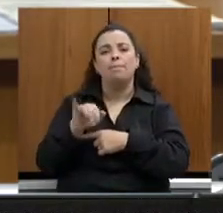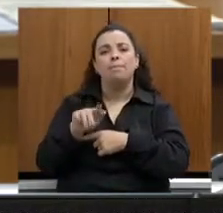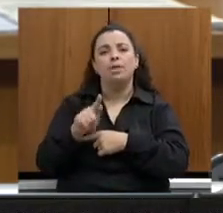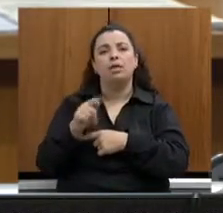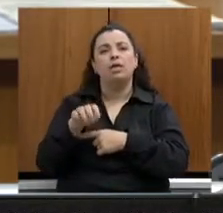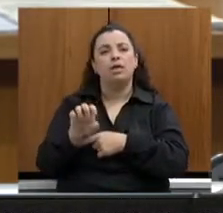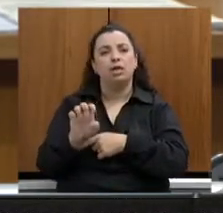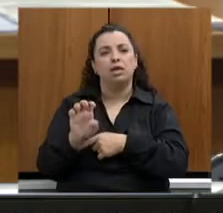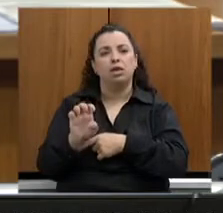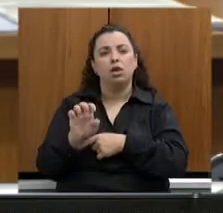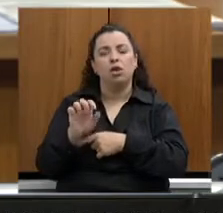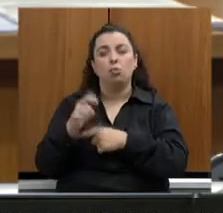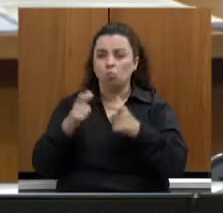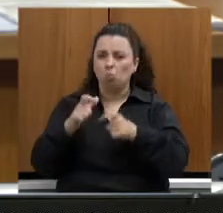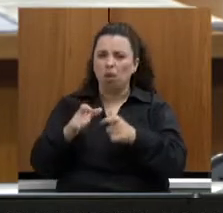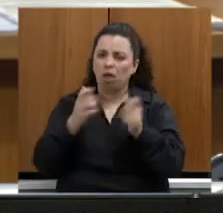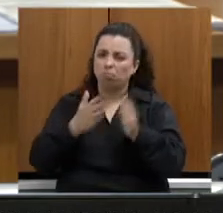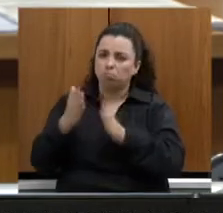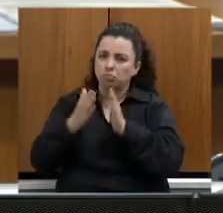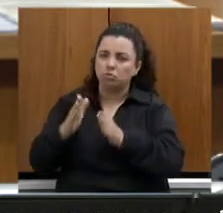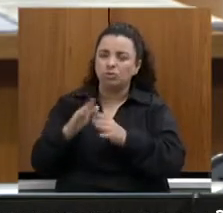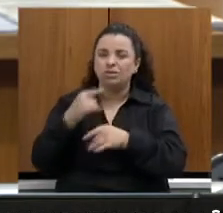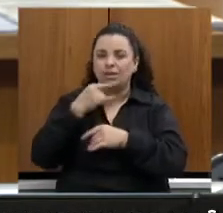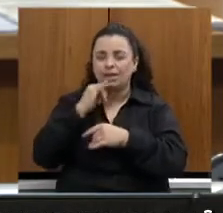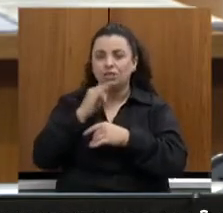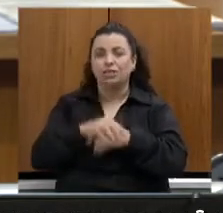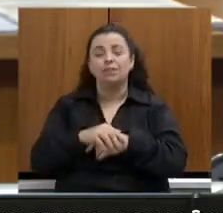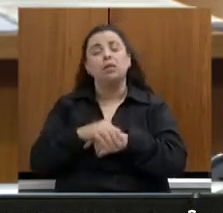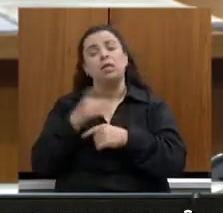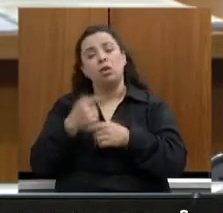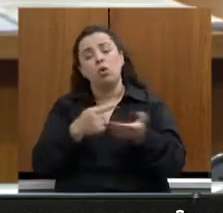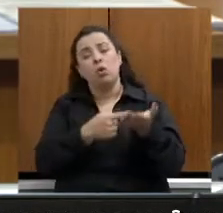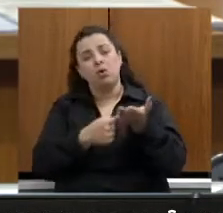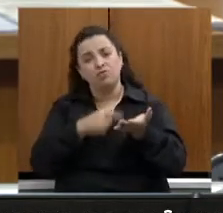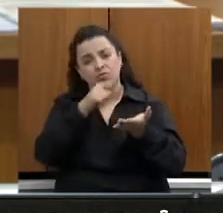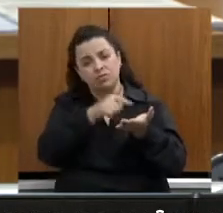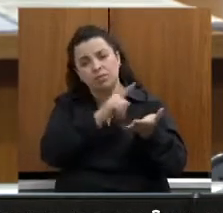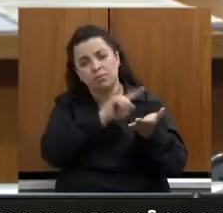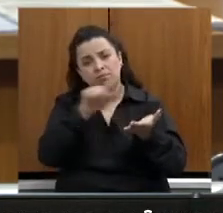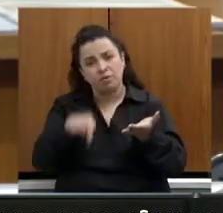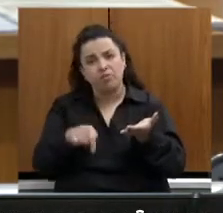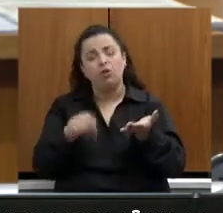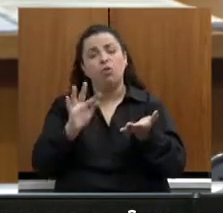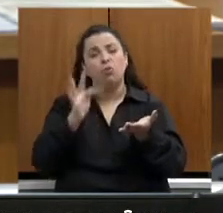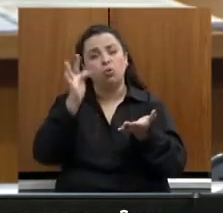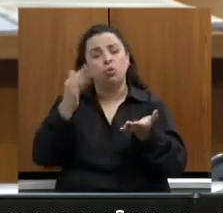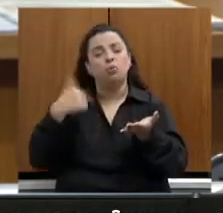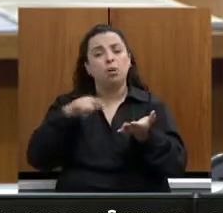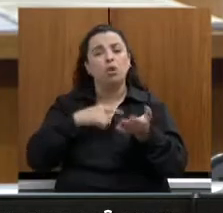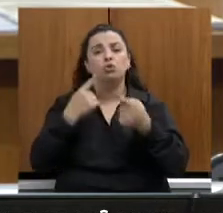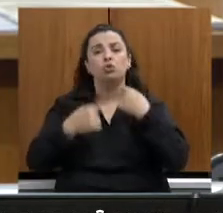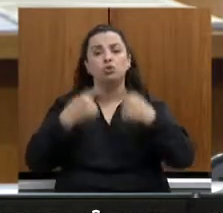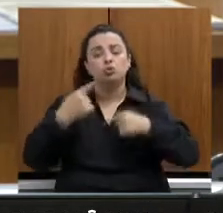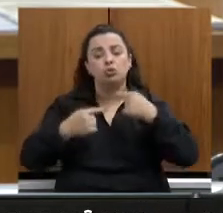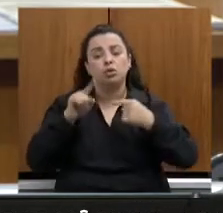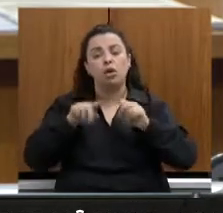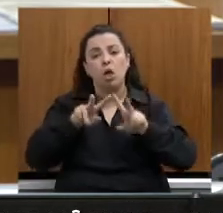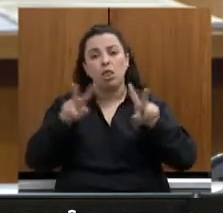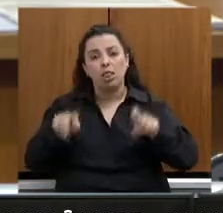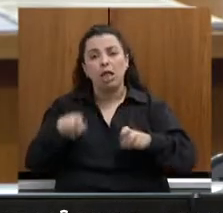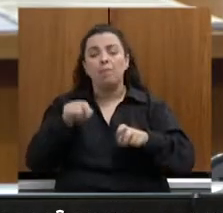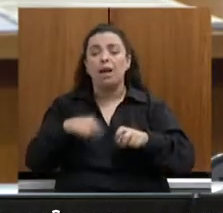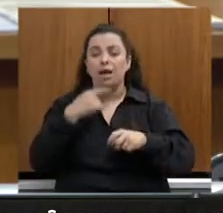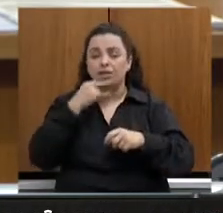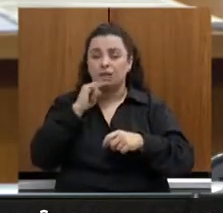participar também dessa discussão para a gente transformar a cachaça. A cachaça, nós temos uma cachaça de boa qualidade, mas ela não tem um controle de